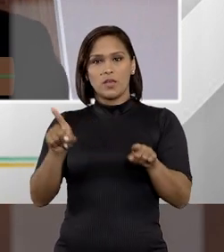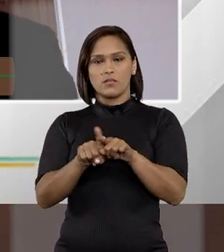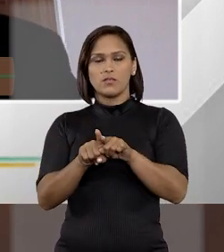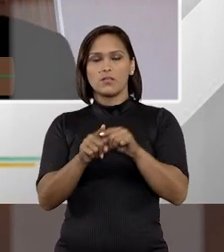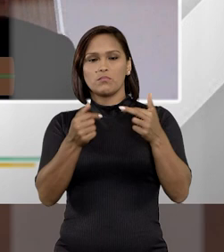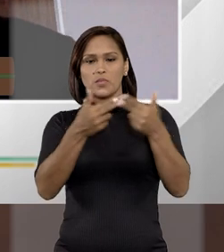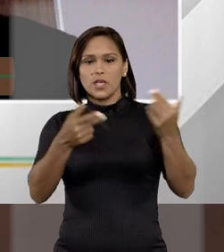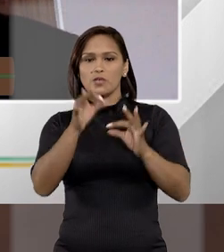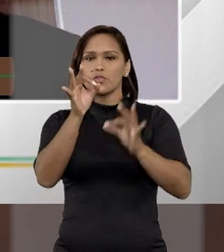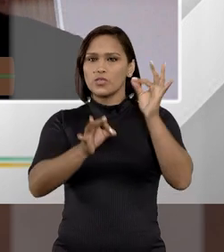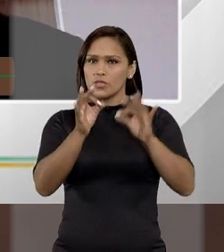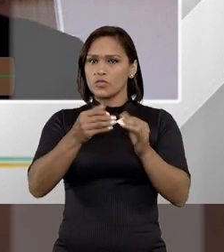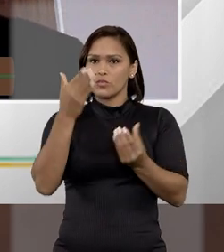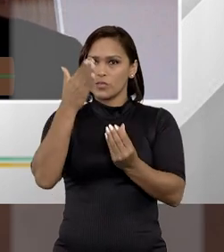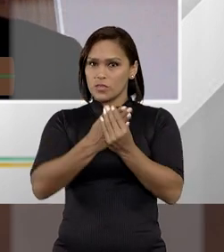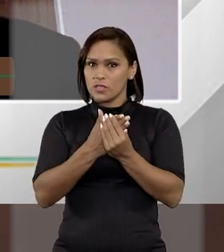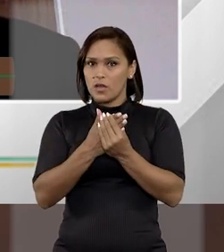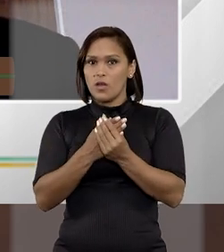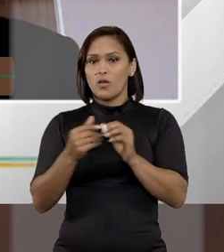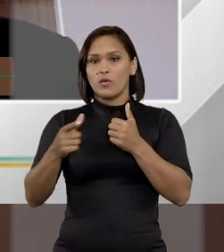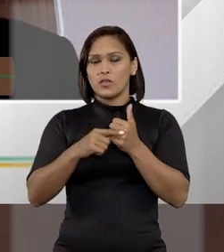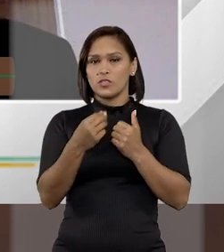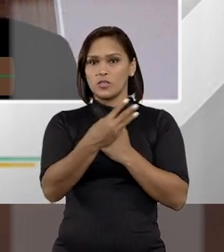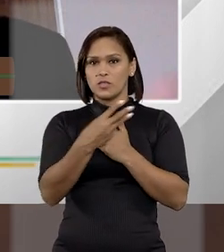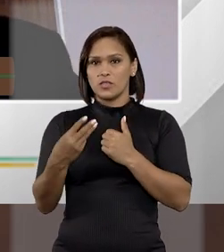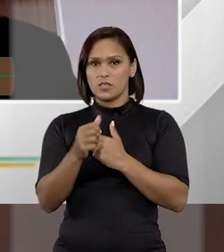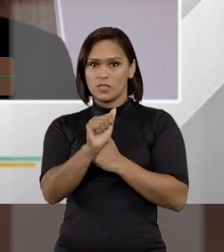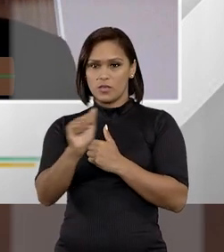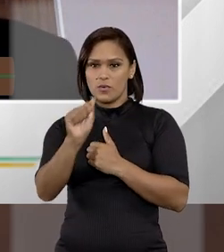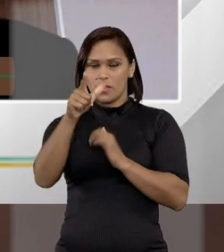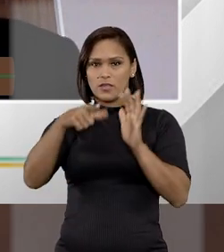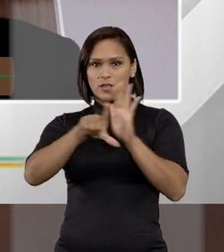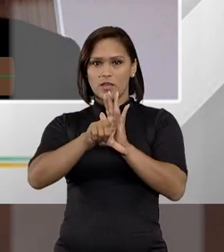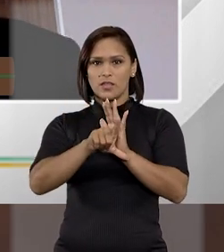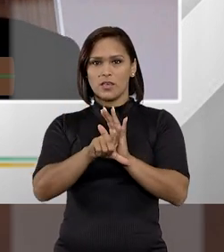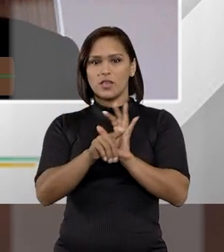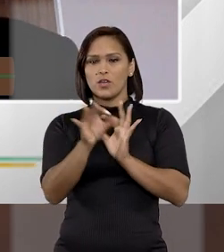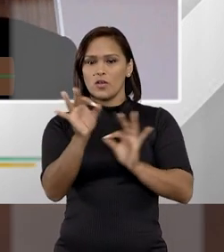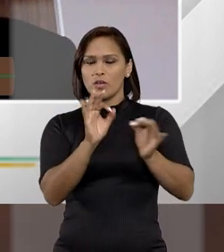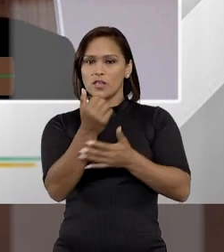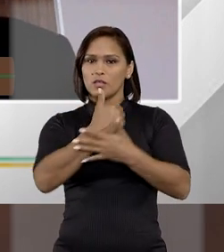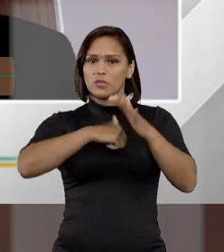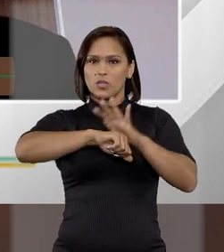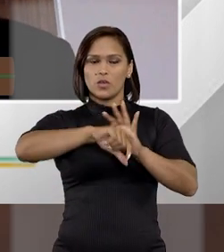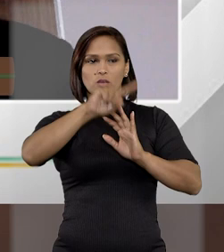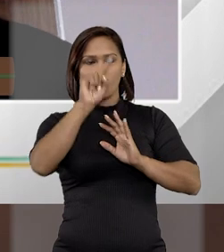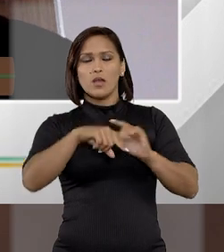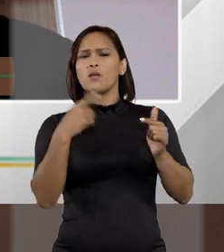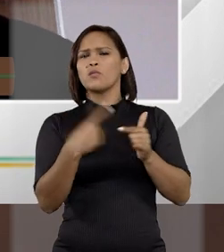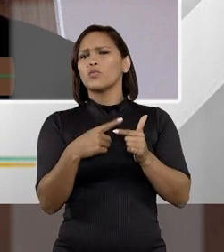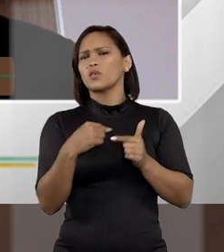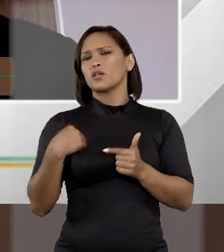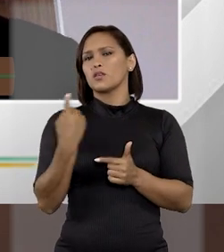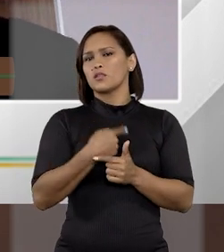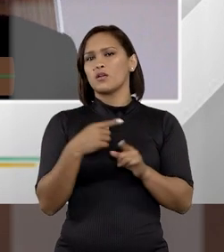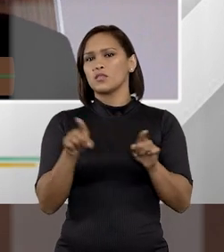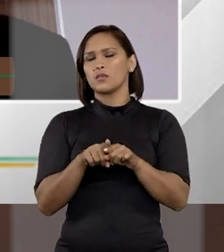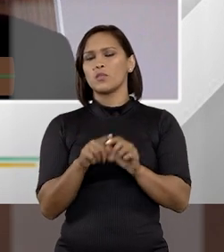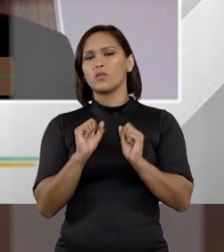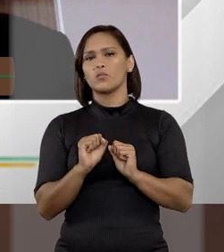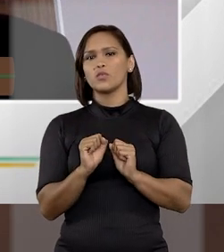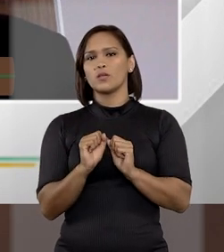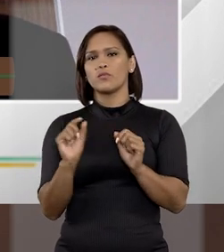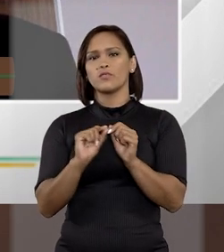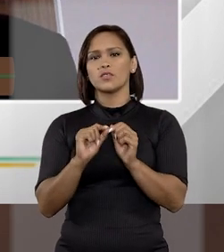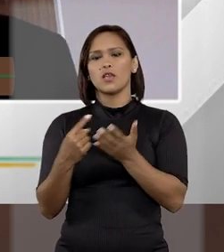que também é um negócio jurídico processual, de acordo com o artigo 3º A, lá da Lei de Organizações Criminosas, por que nós não poderíamos também